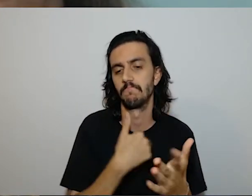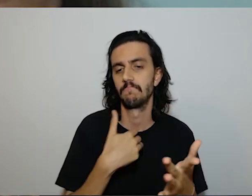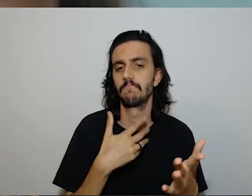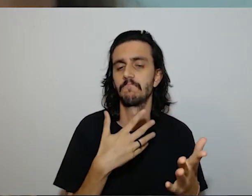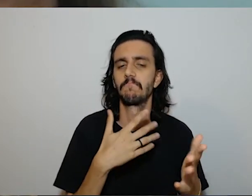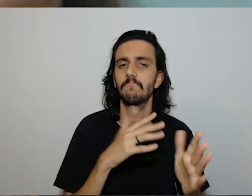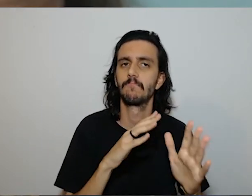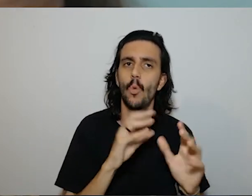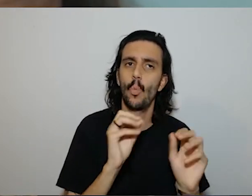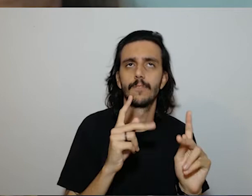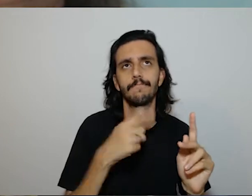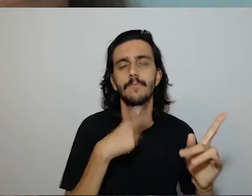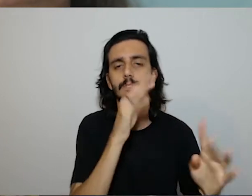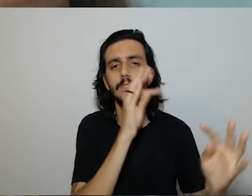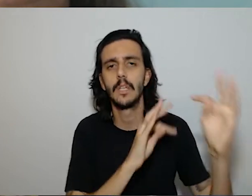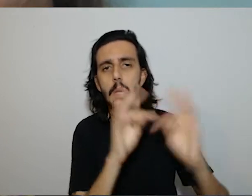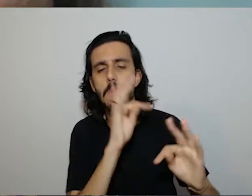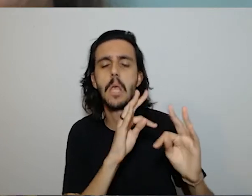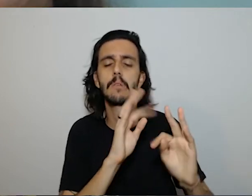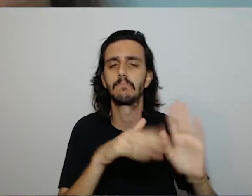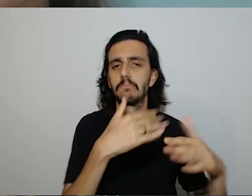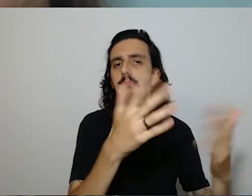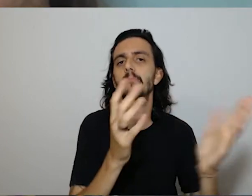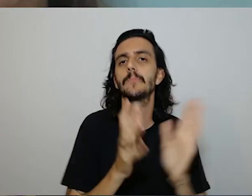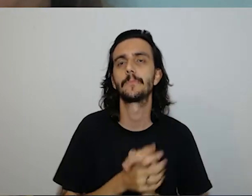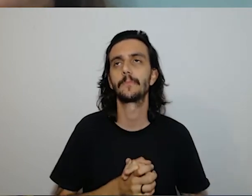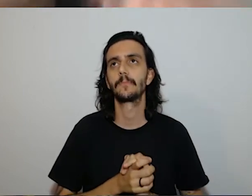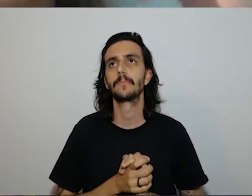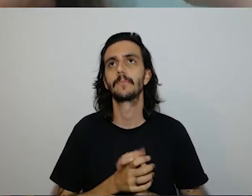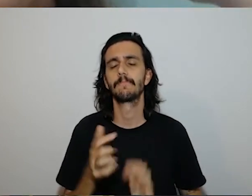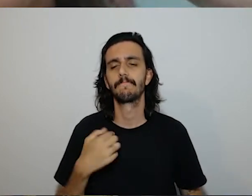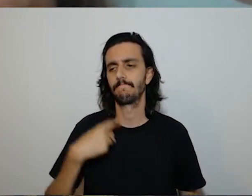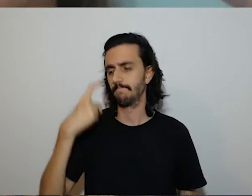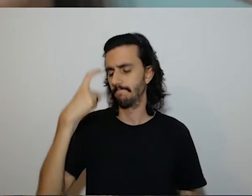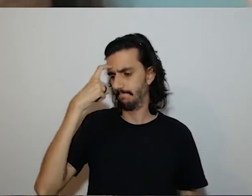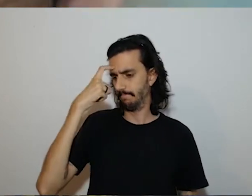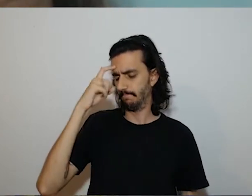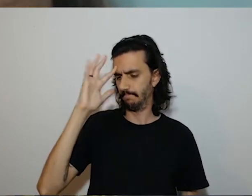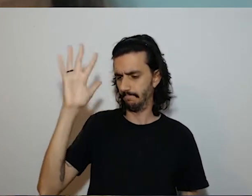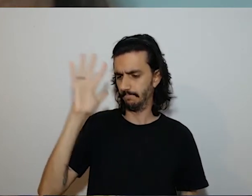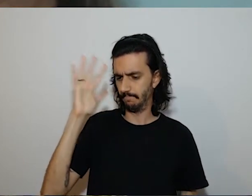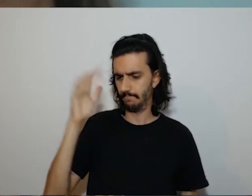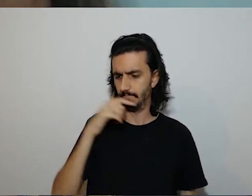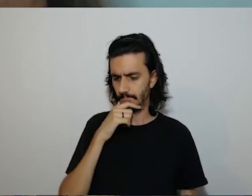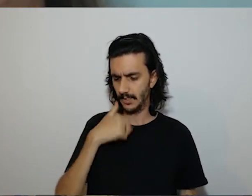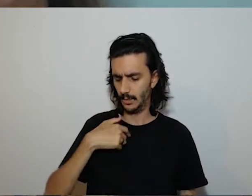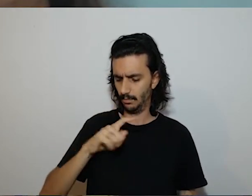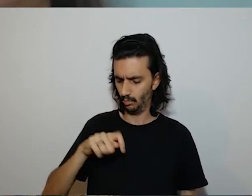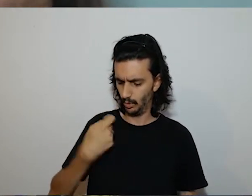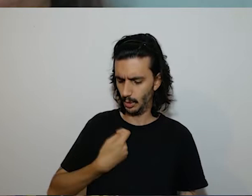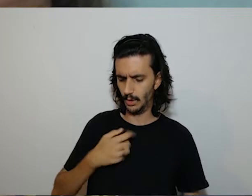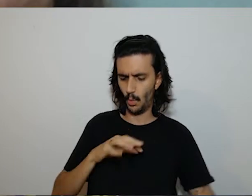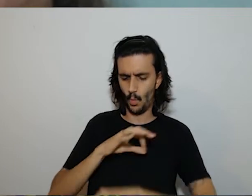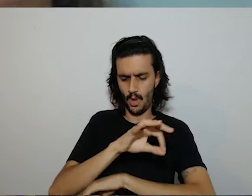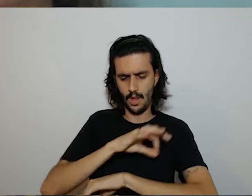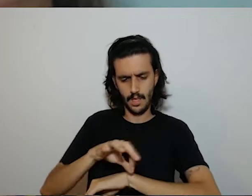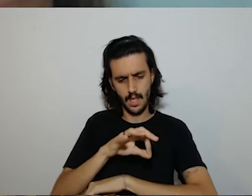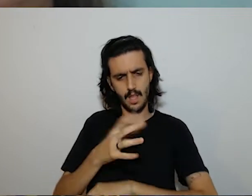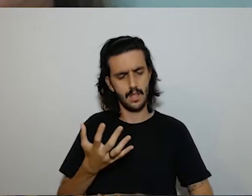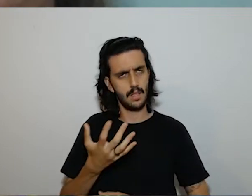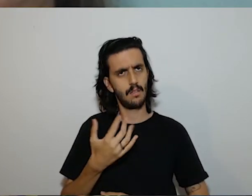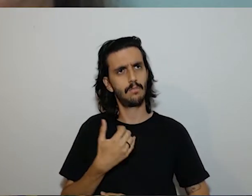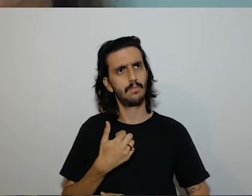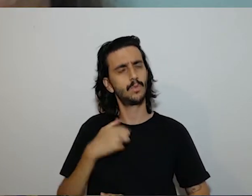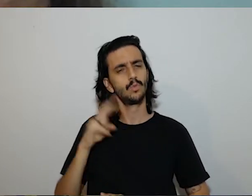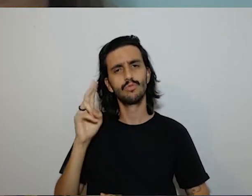num período de reabilitação e a cabeça né começando assim poxa eu sou arquiteta